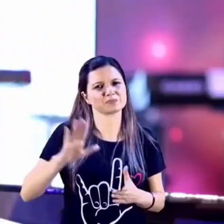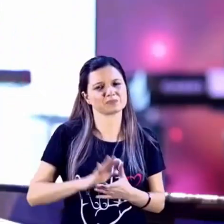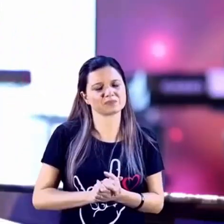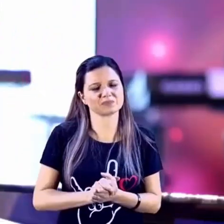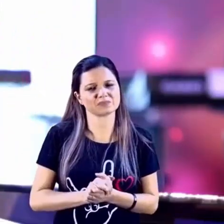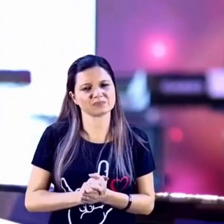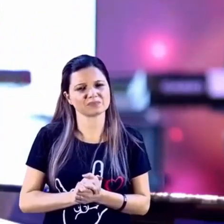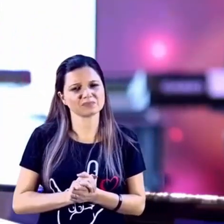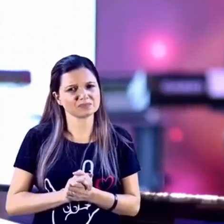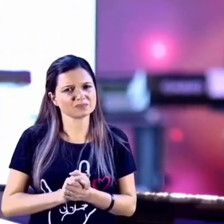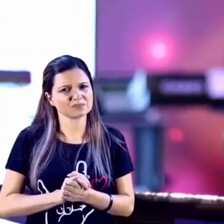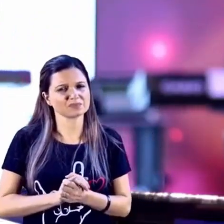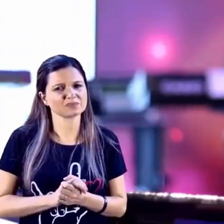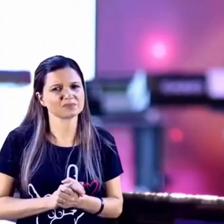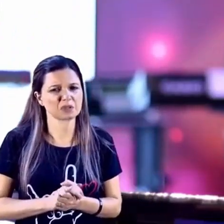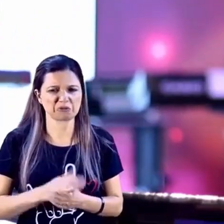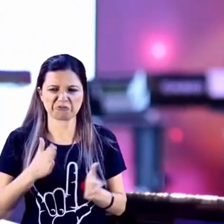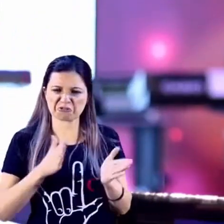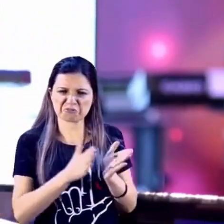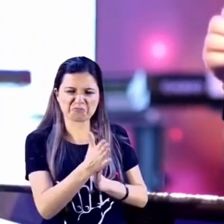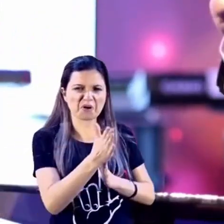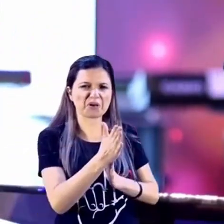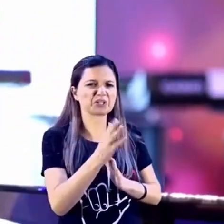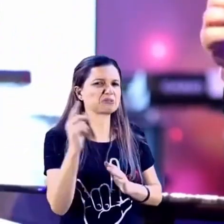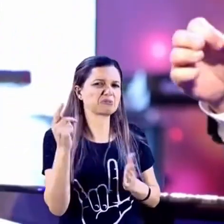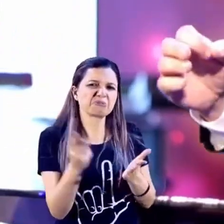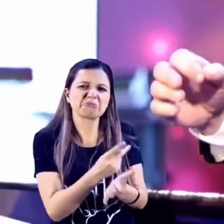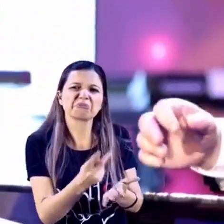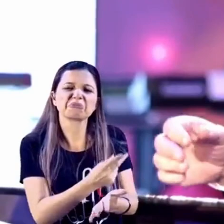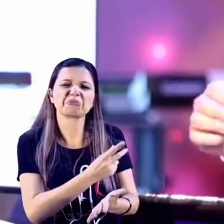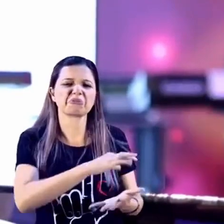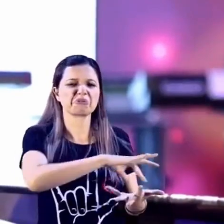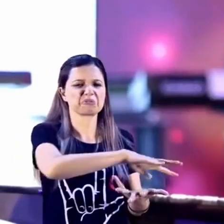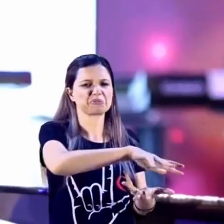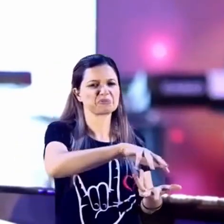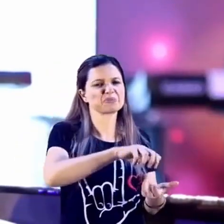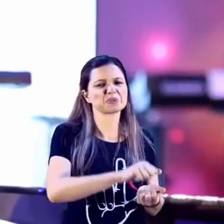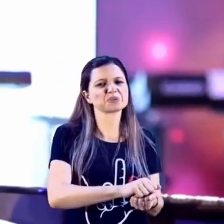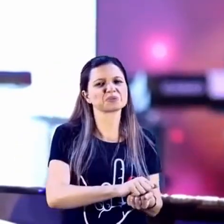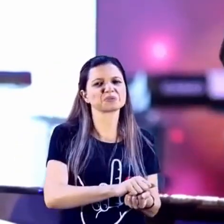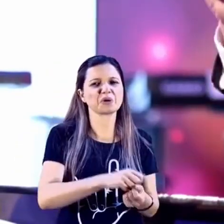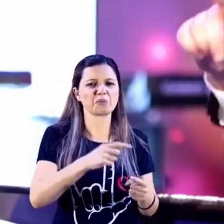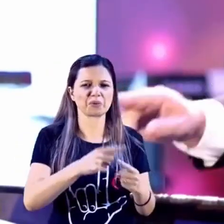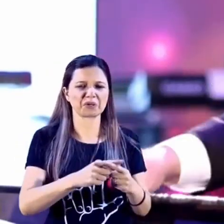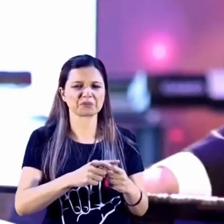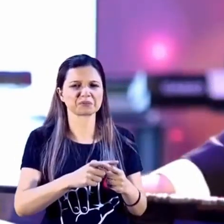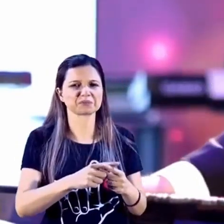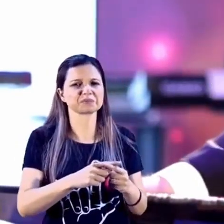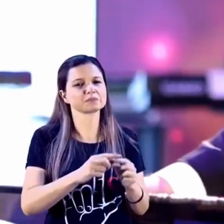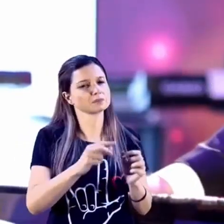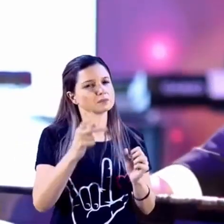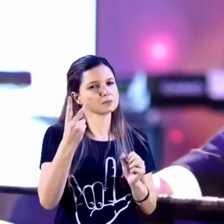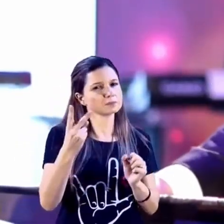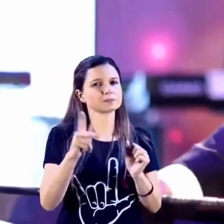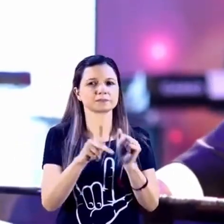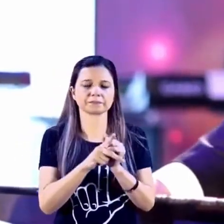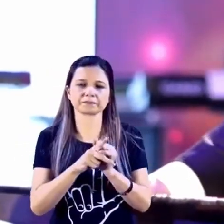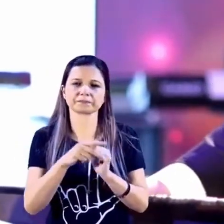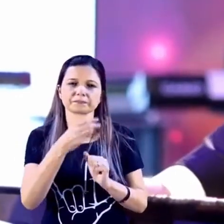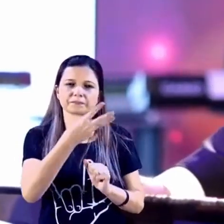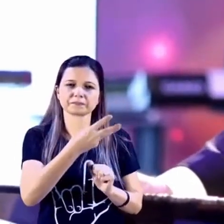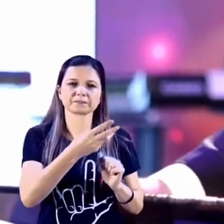fugissem da corrupção que há no mundo e causada pela cobiça. Lá em 2 Pedro 3, 8, diz assim.